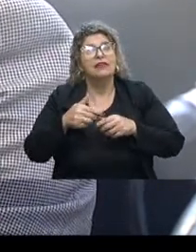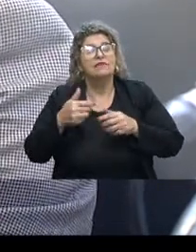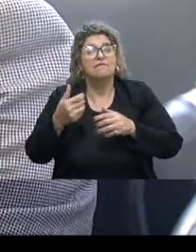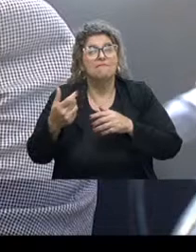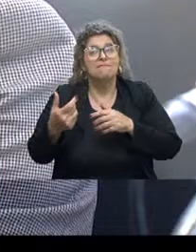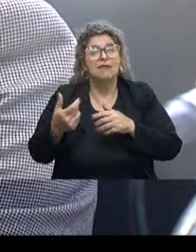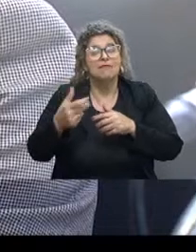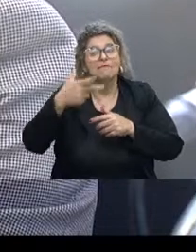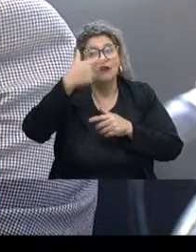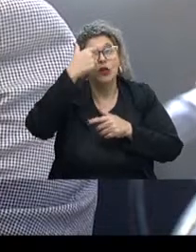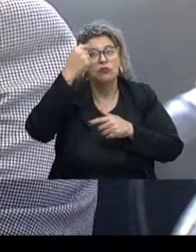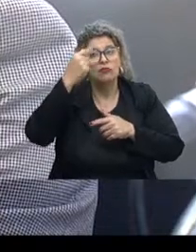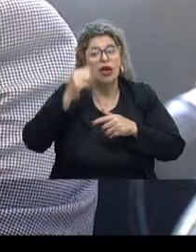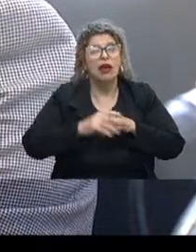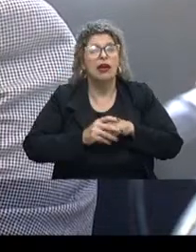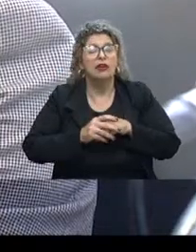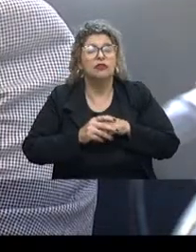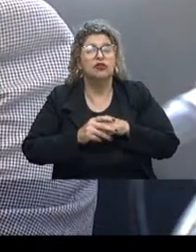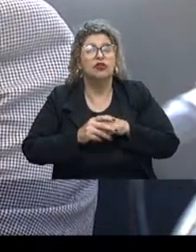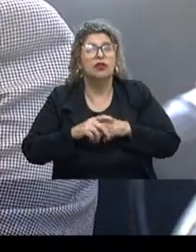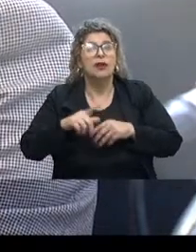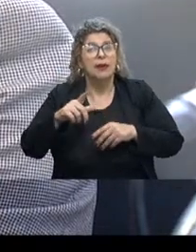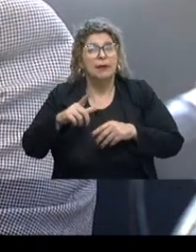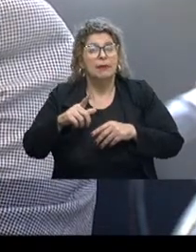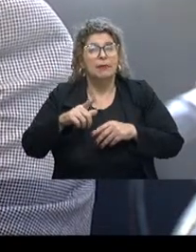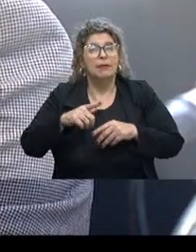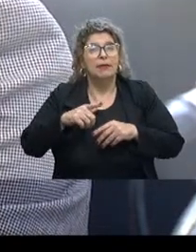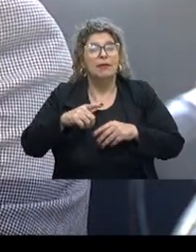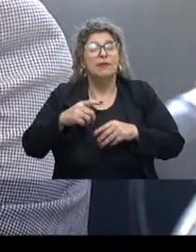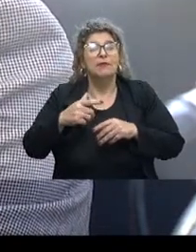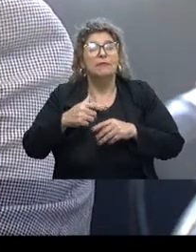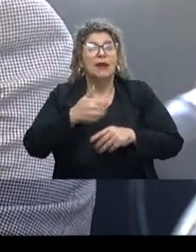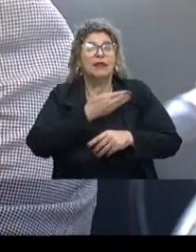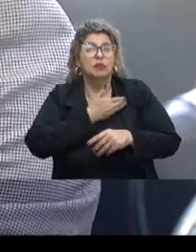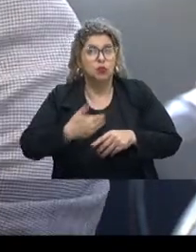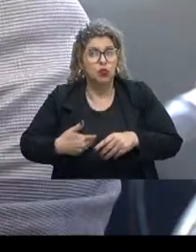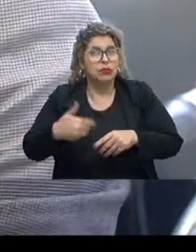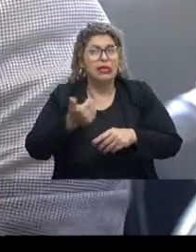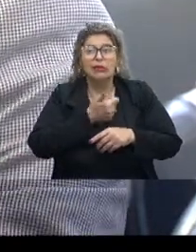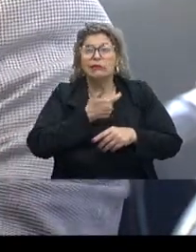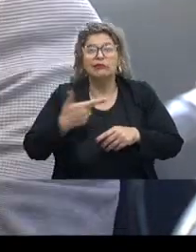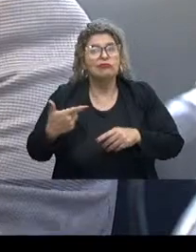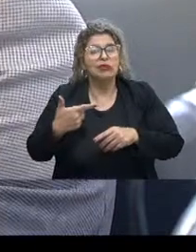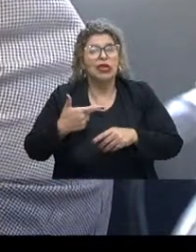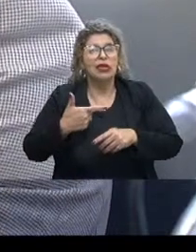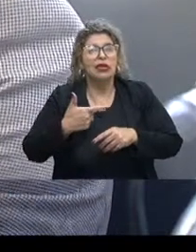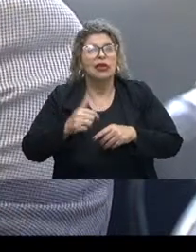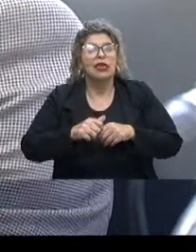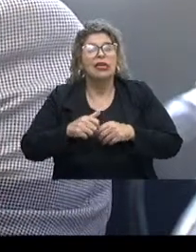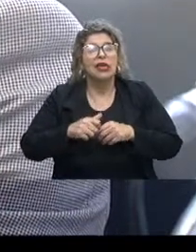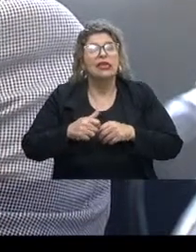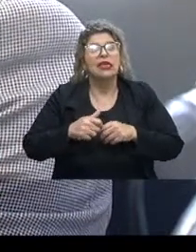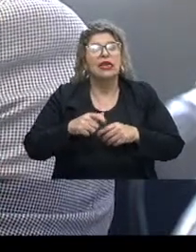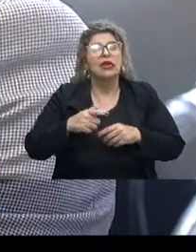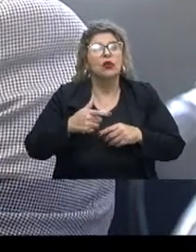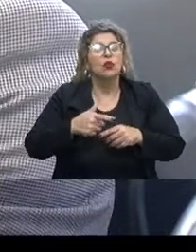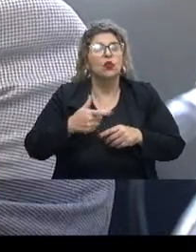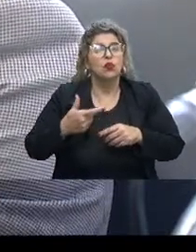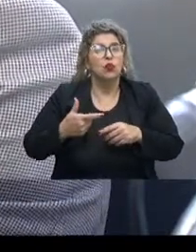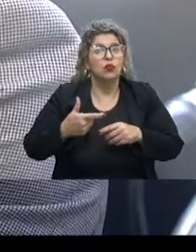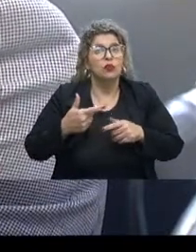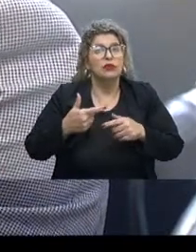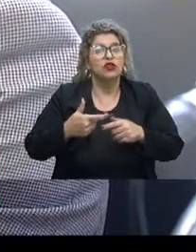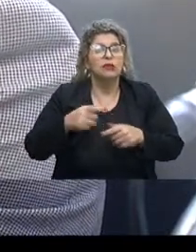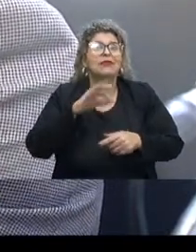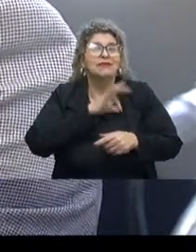o perfil de jovem de baixa renda do jeito que poderia vir a ter. No Brasil, então, boa parte desses